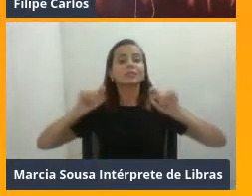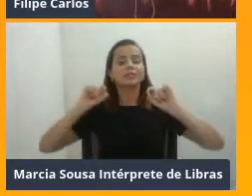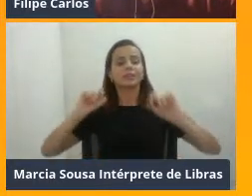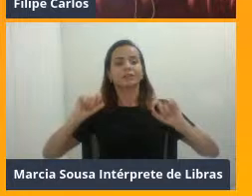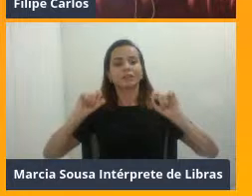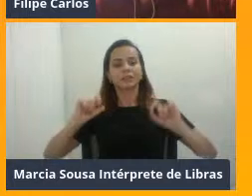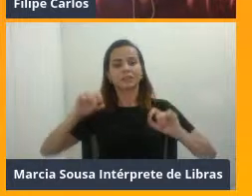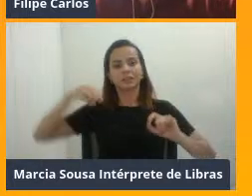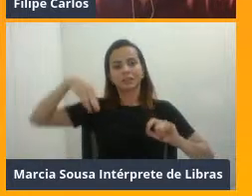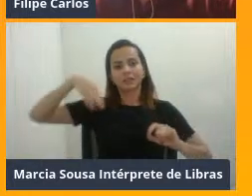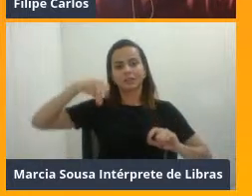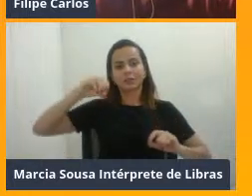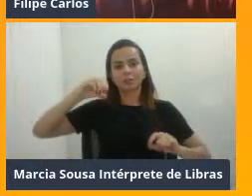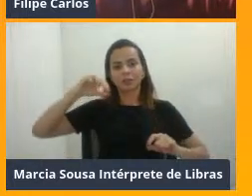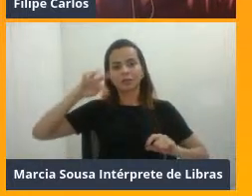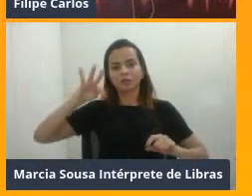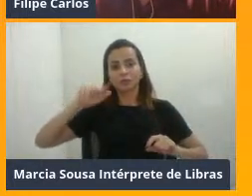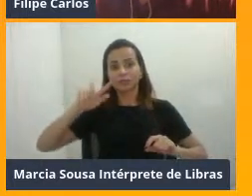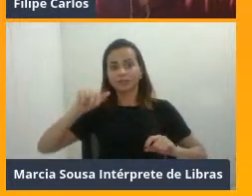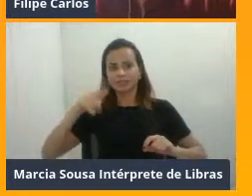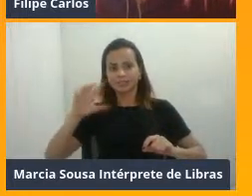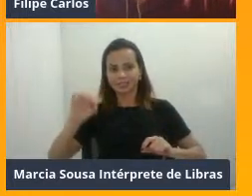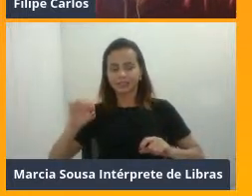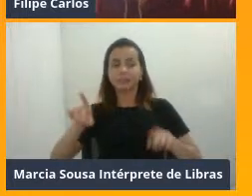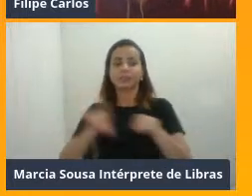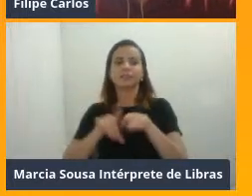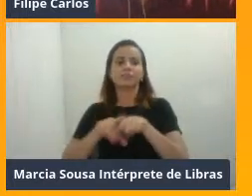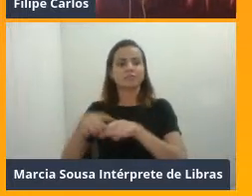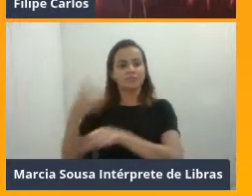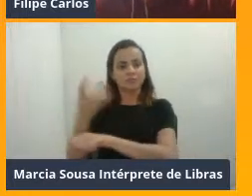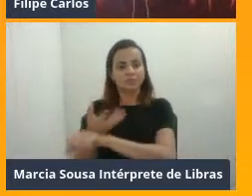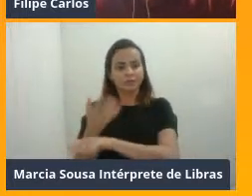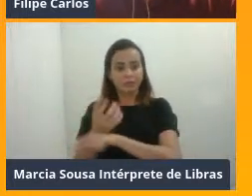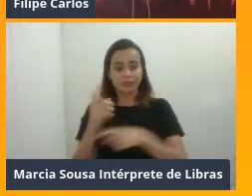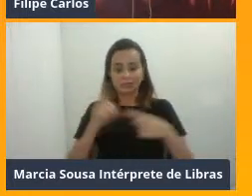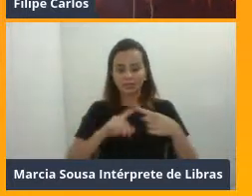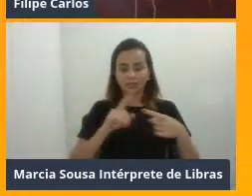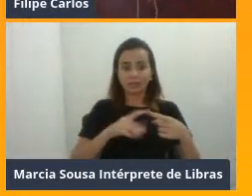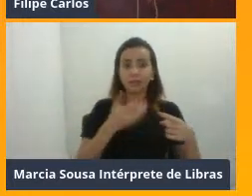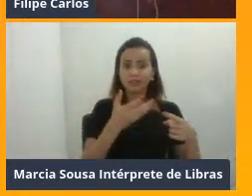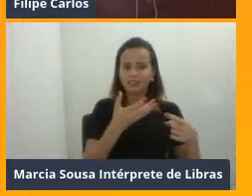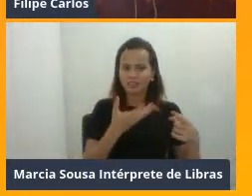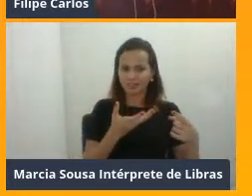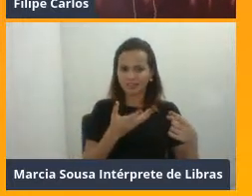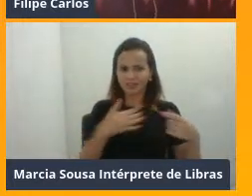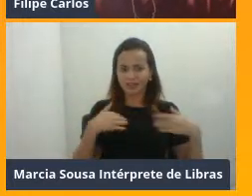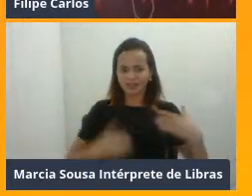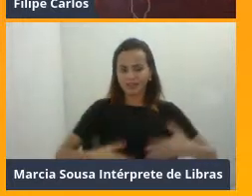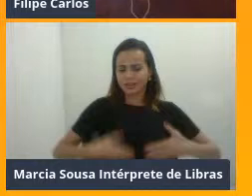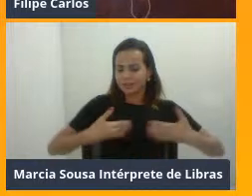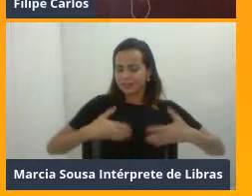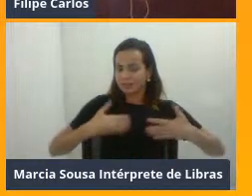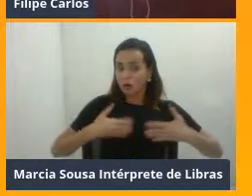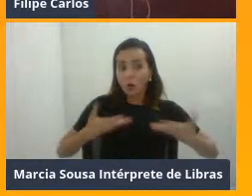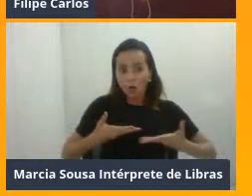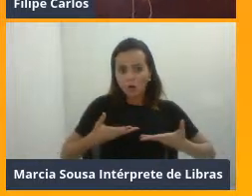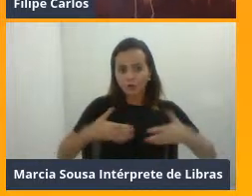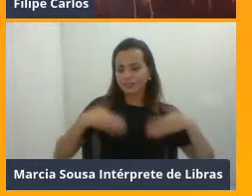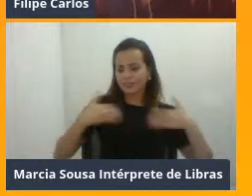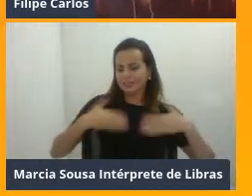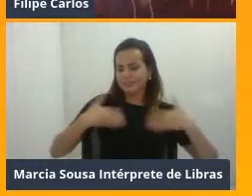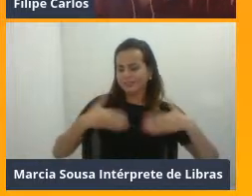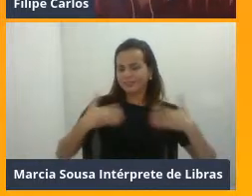disciplina, certo? Motivação é você ter vontade de fazer. É o seu estado de espírito. Ah, hoje eu acordei motivado